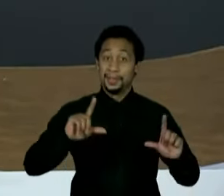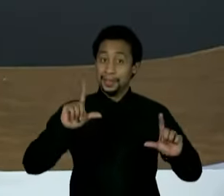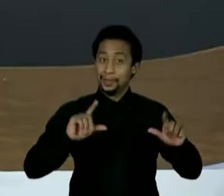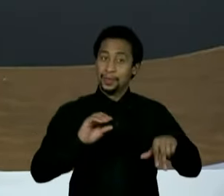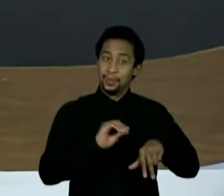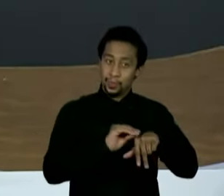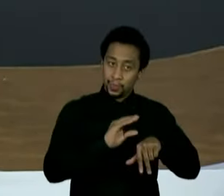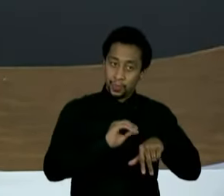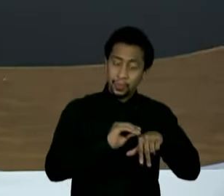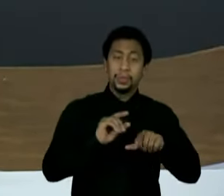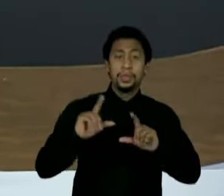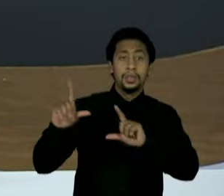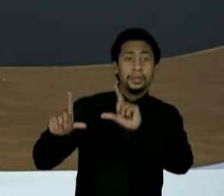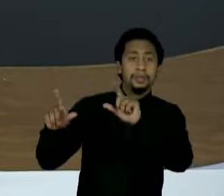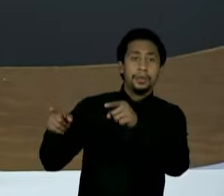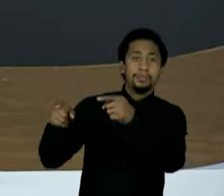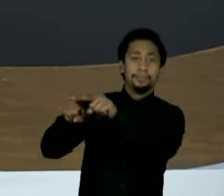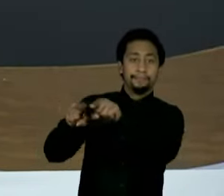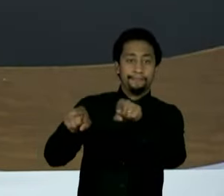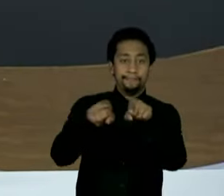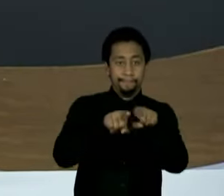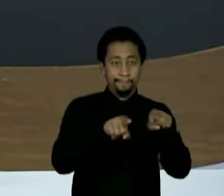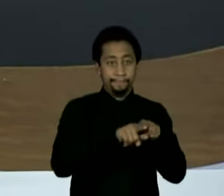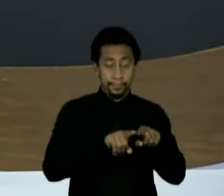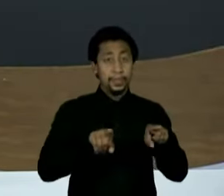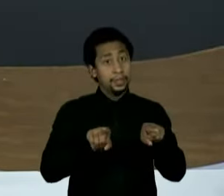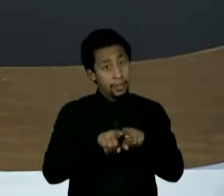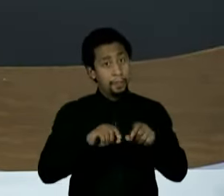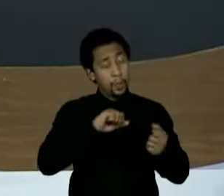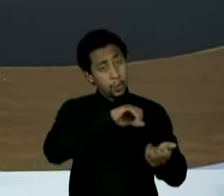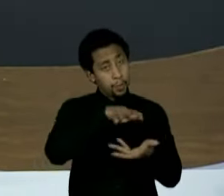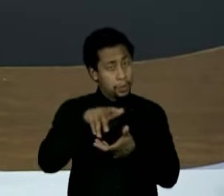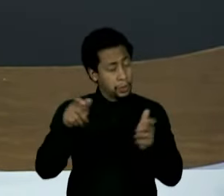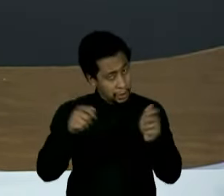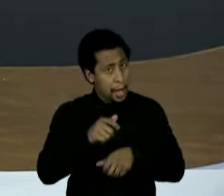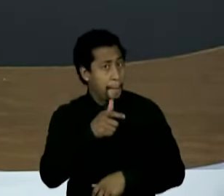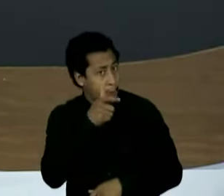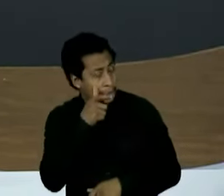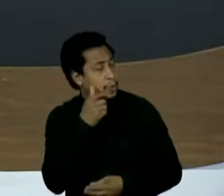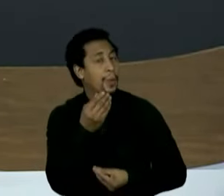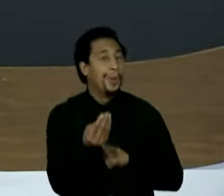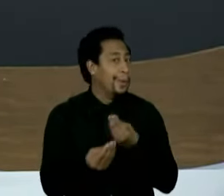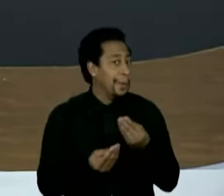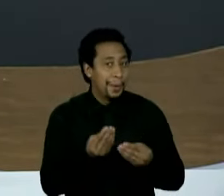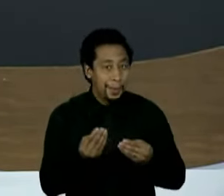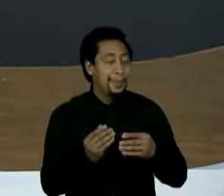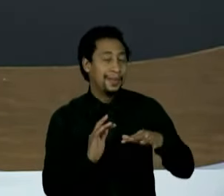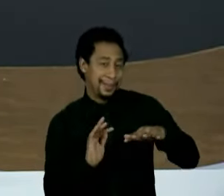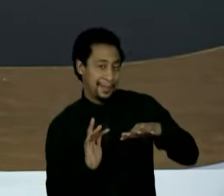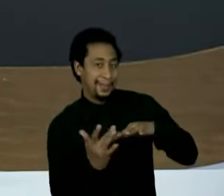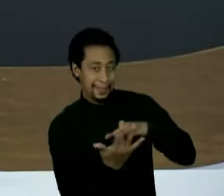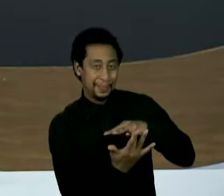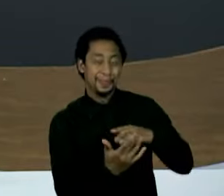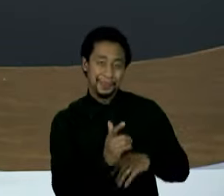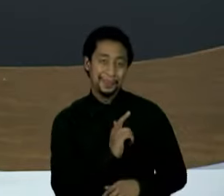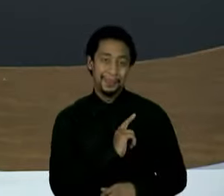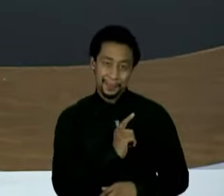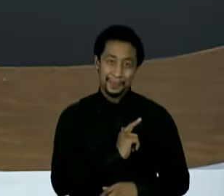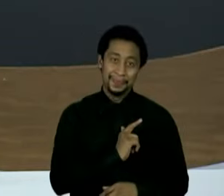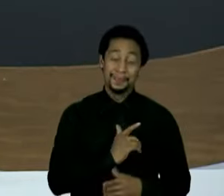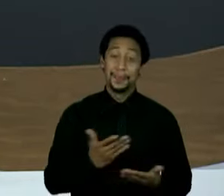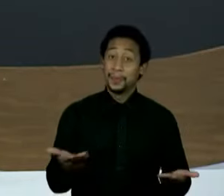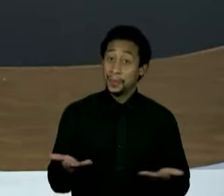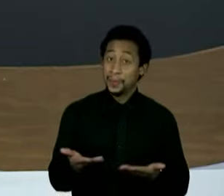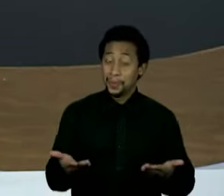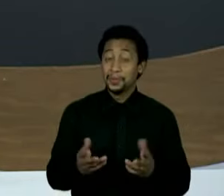emissoras afiliadas e conectados ao mundo em múltiplas telas por meio das nossas plataformas digitais. Hoje